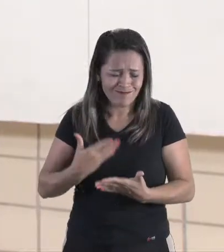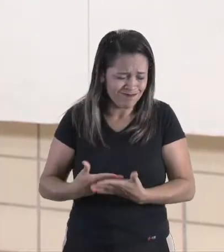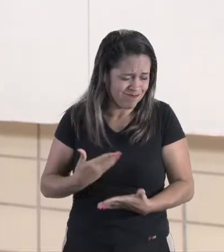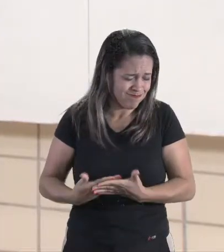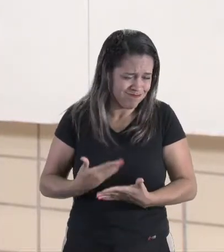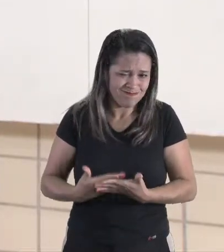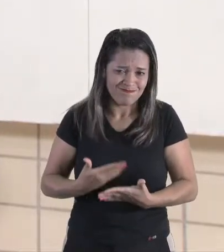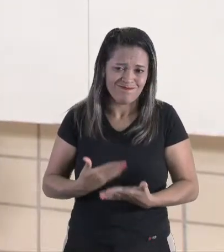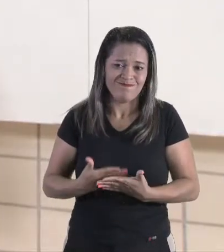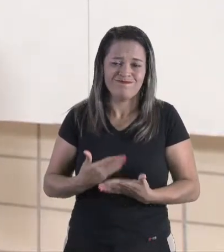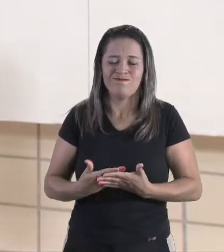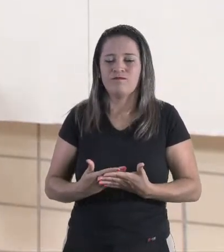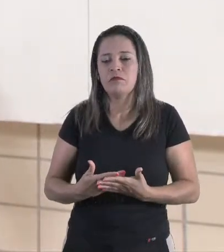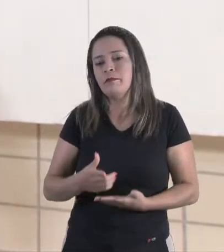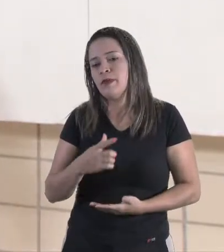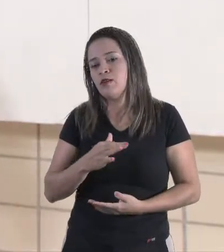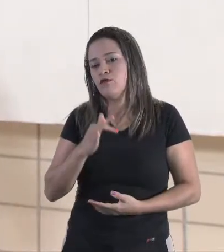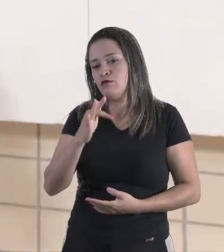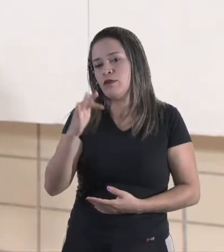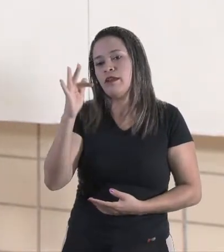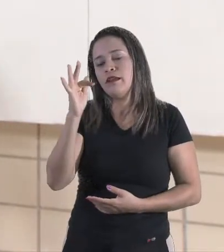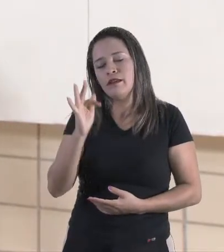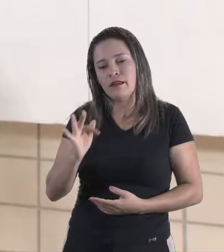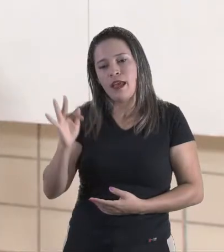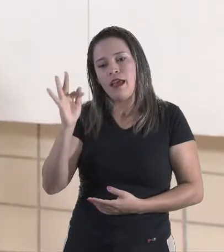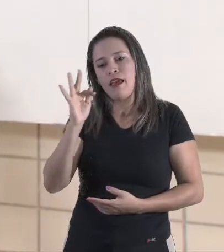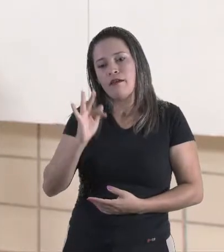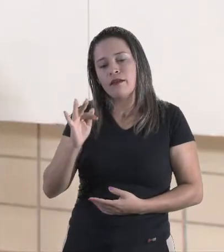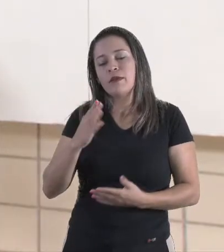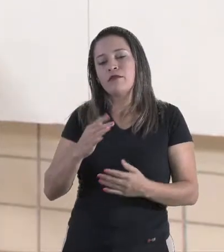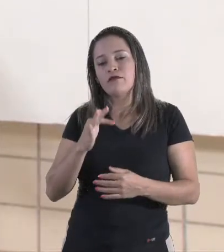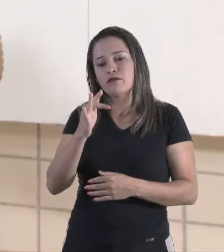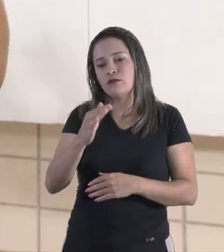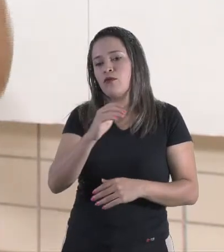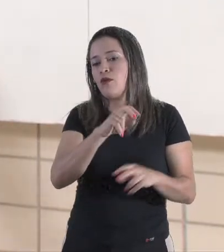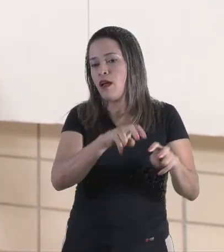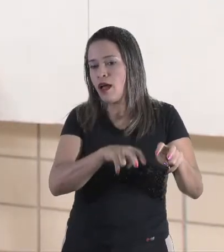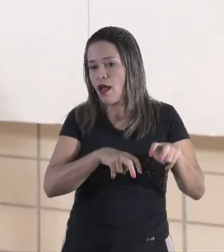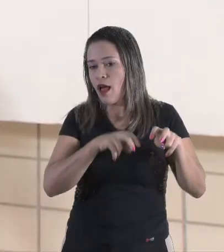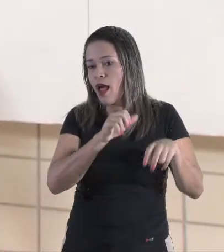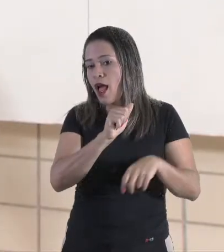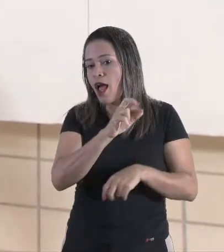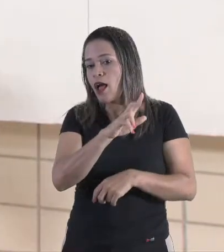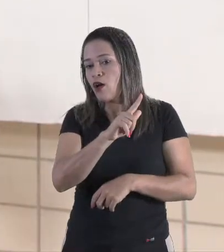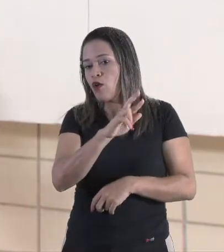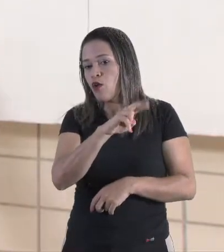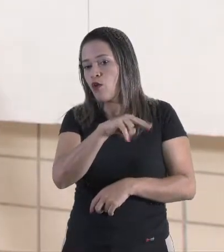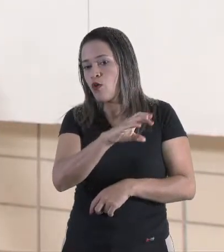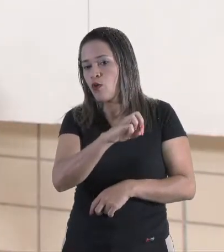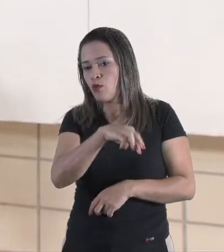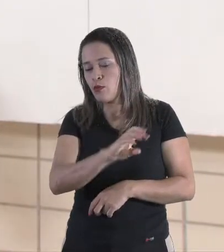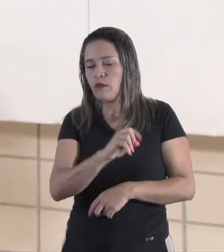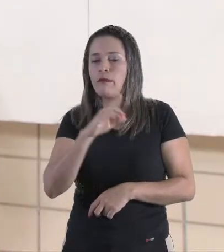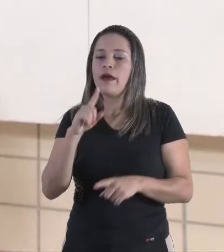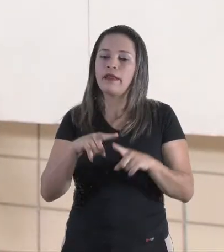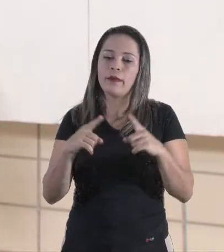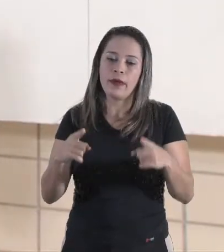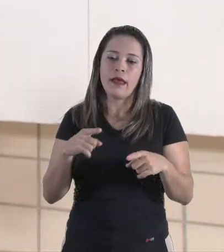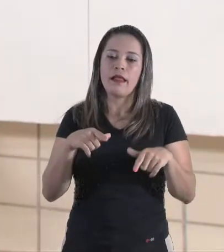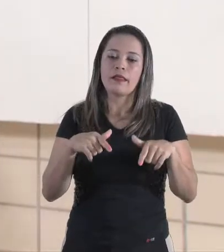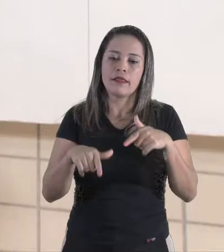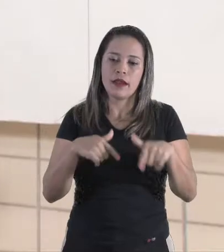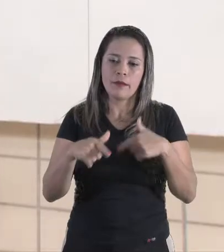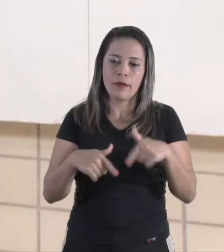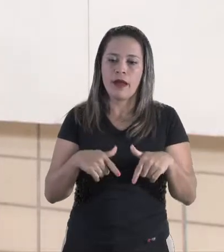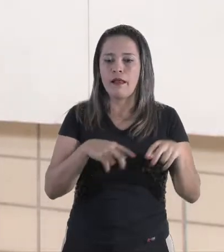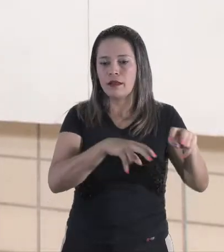para ele se tornar um agrônomo. Mas apesar de ele ter estudado muito, ele trabalha na zona rural. Por